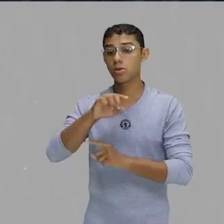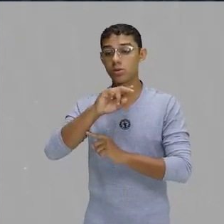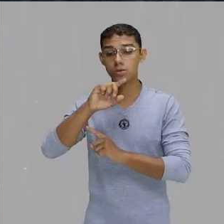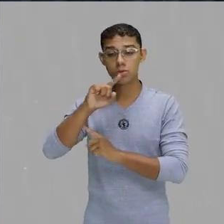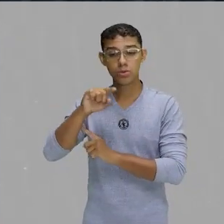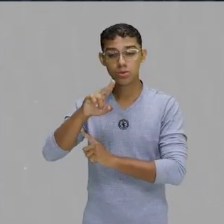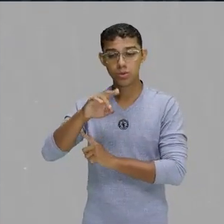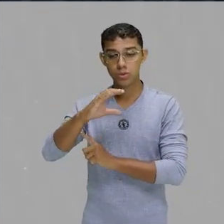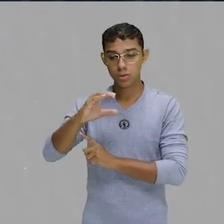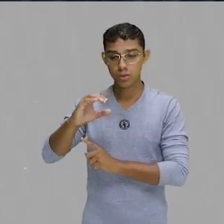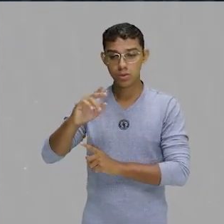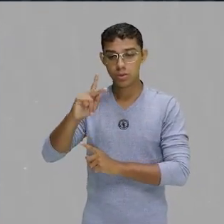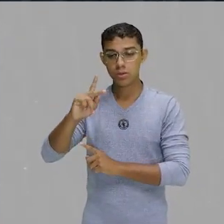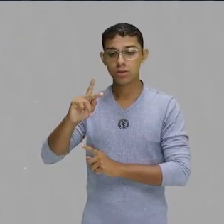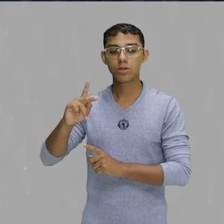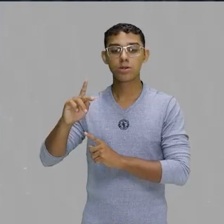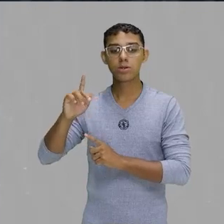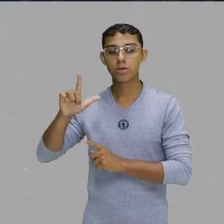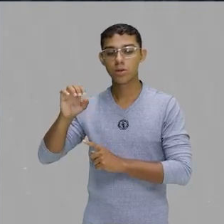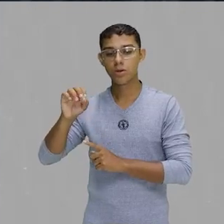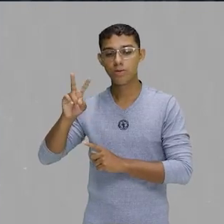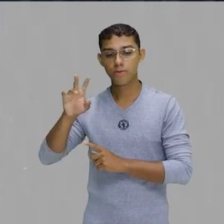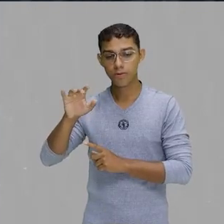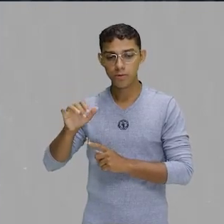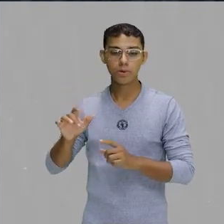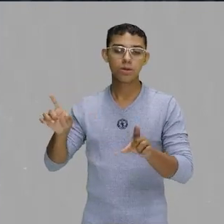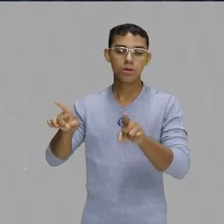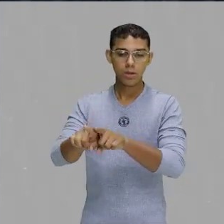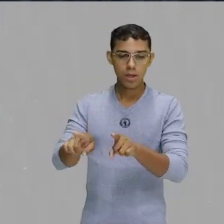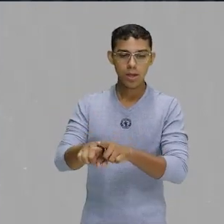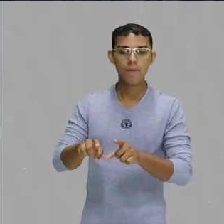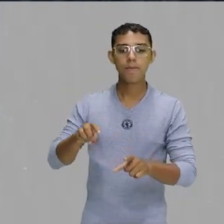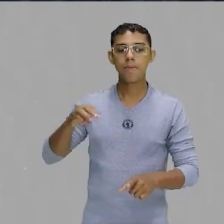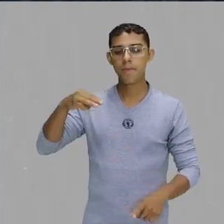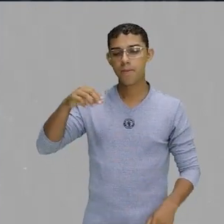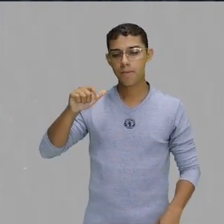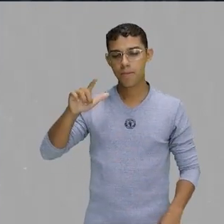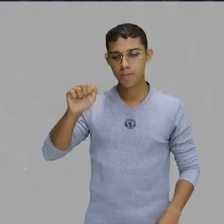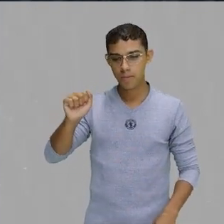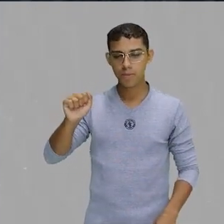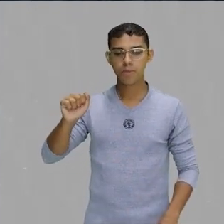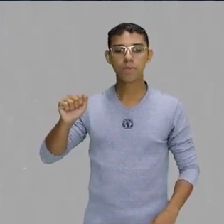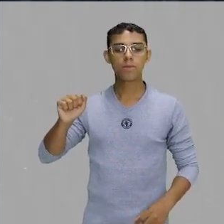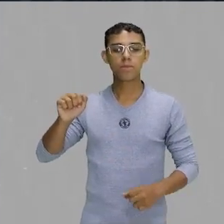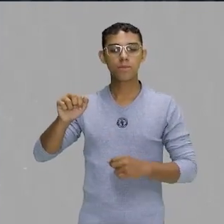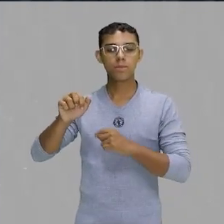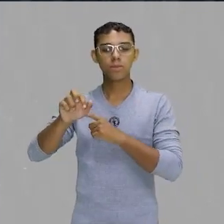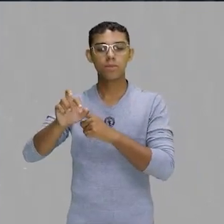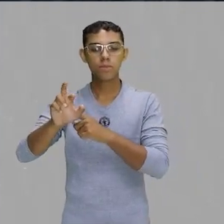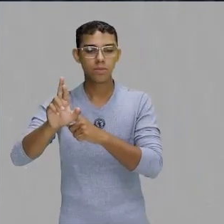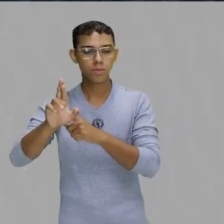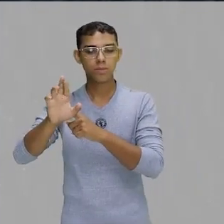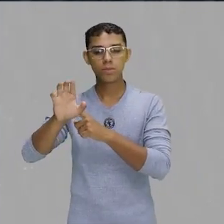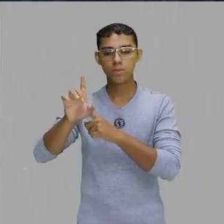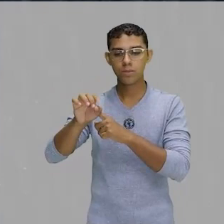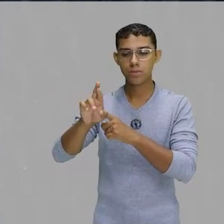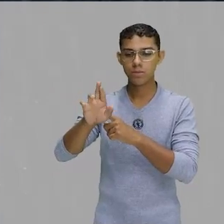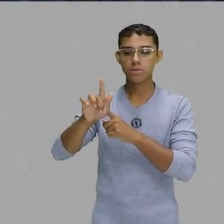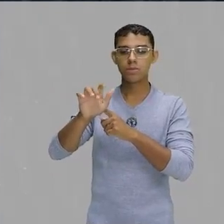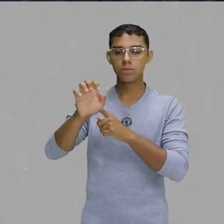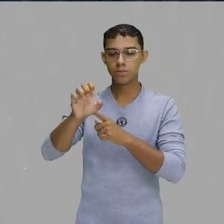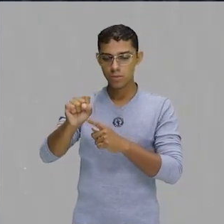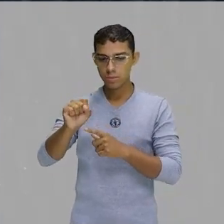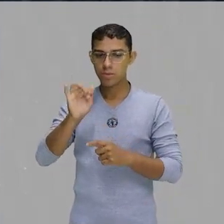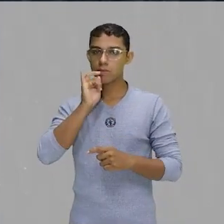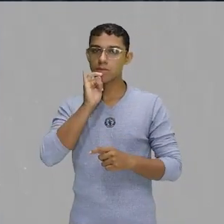certo? Além de Rick Iglesias, tem Mala Rodrigues, Juan, Ana Mena,